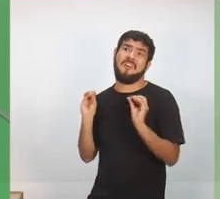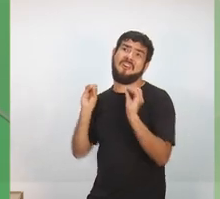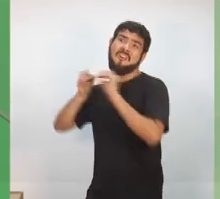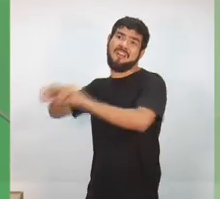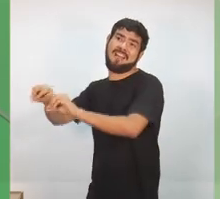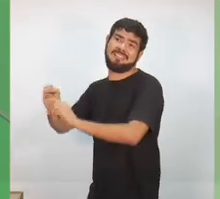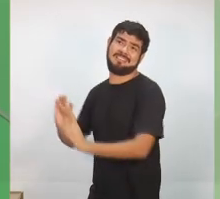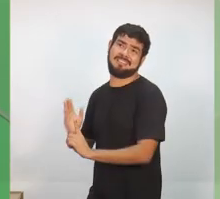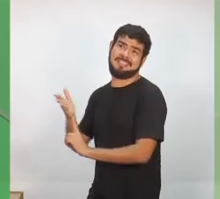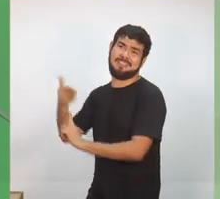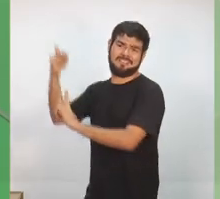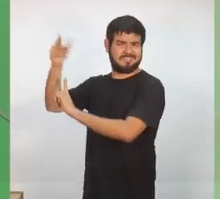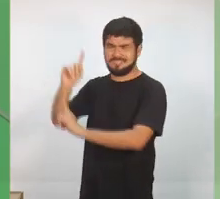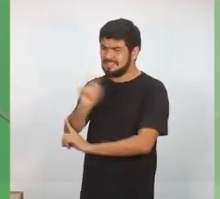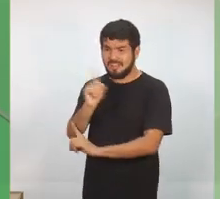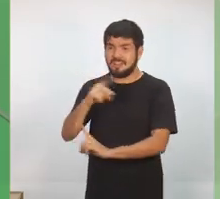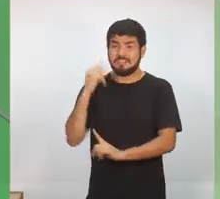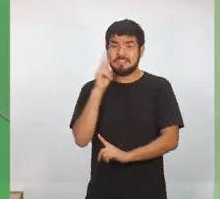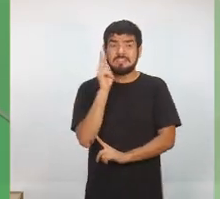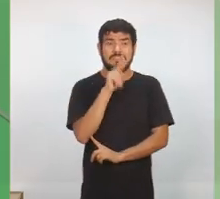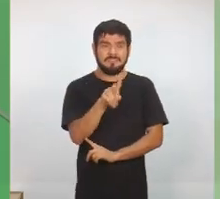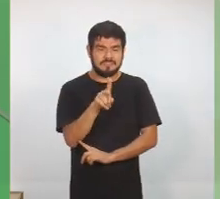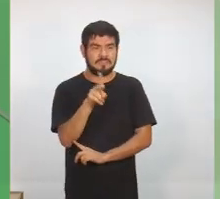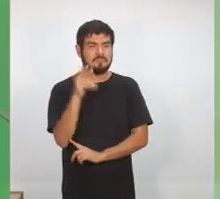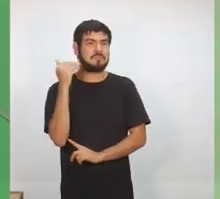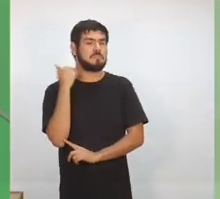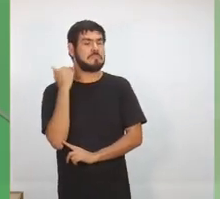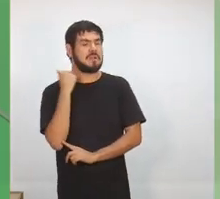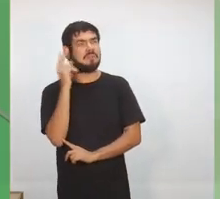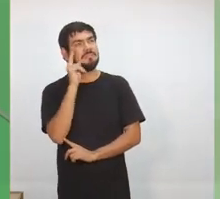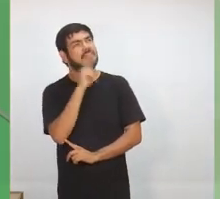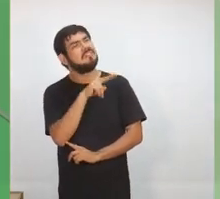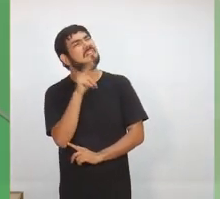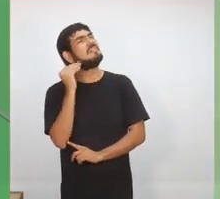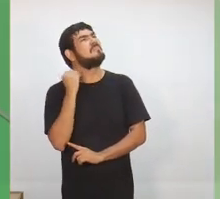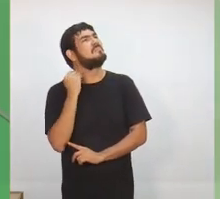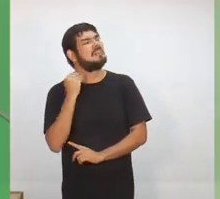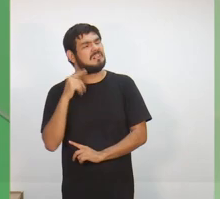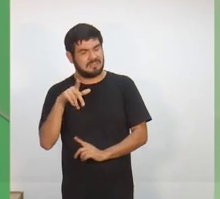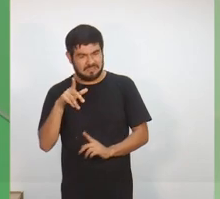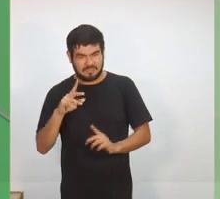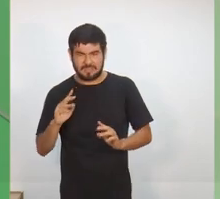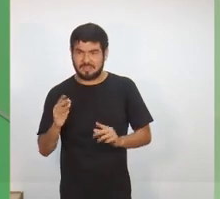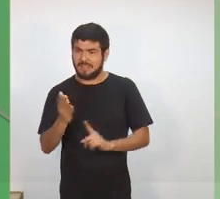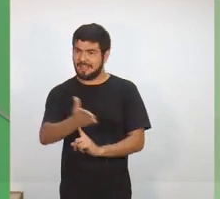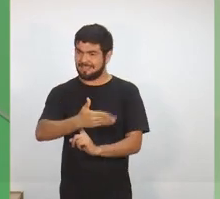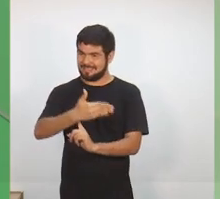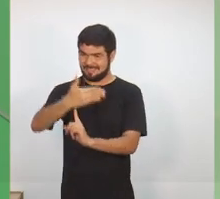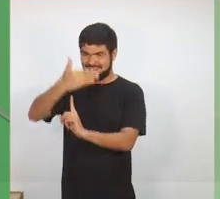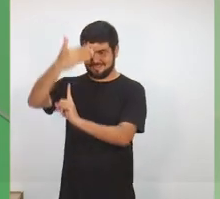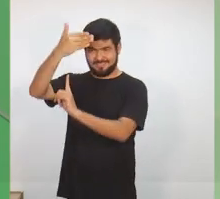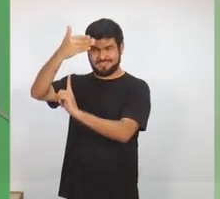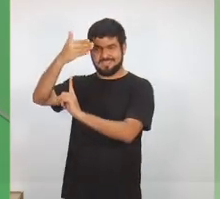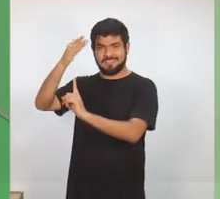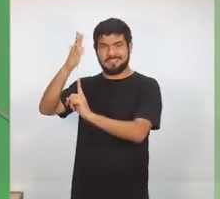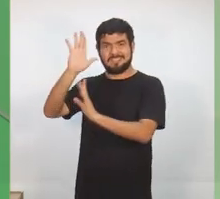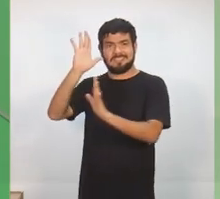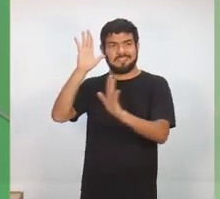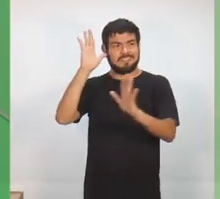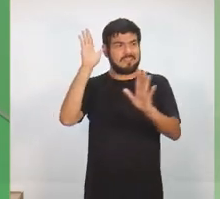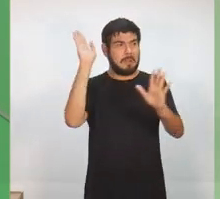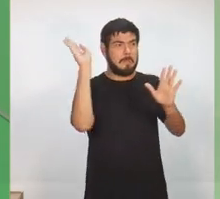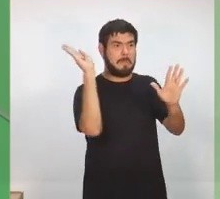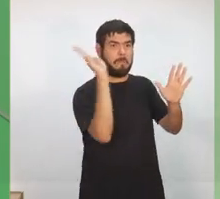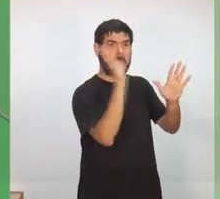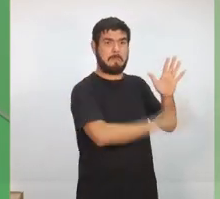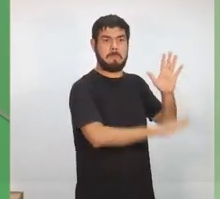Nós temos visto, particularmente, no nosso meio bancário, aí eu trago um pouquinho essa situação, que a tecnologia tem tirado alguns postos de trabalho.